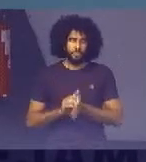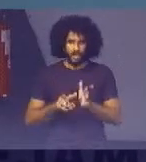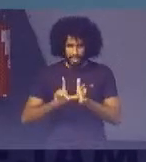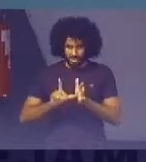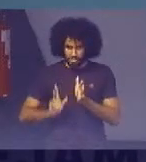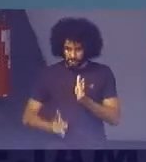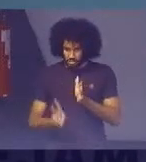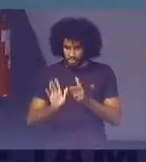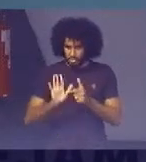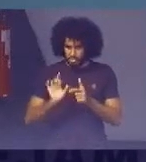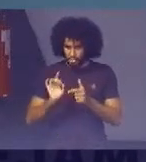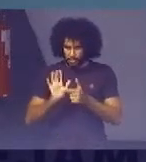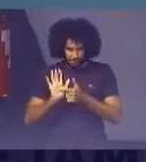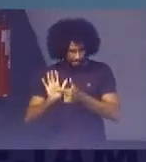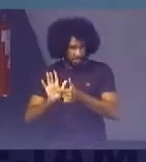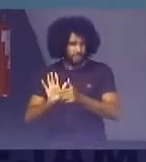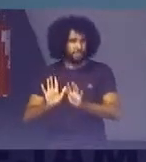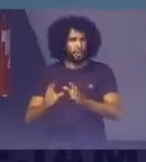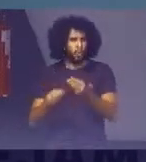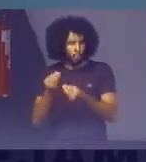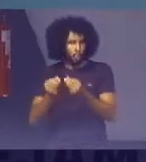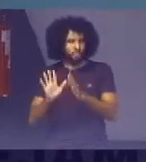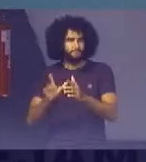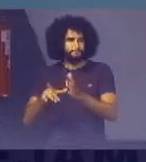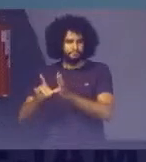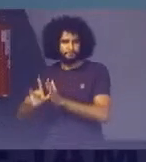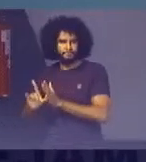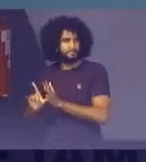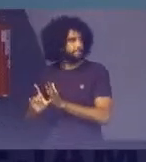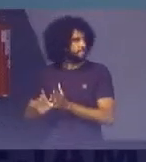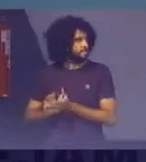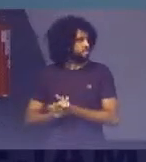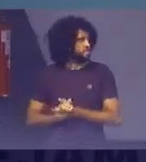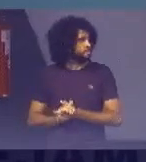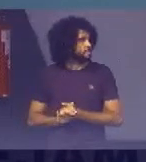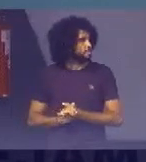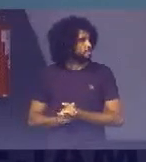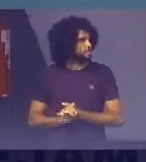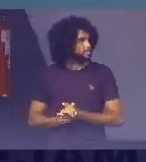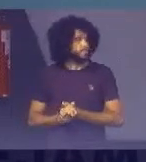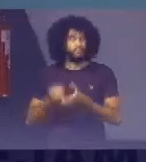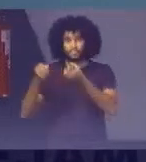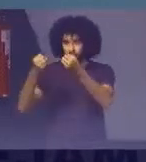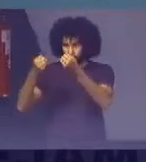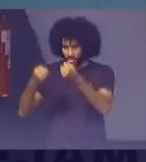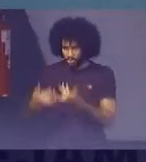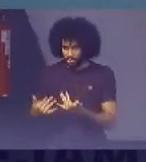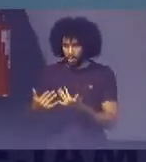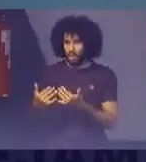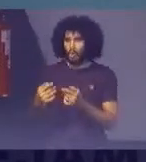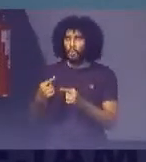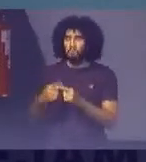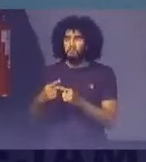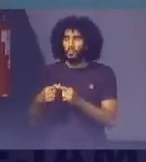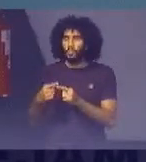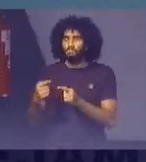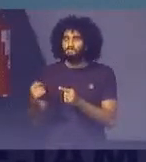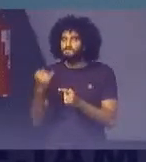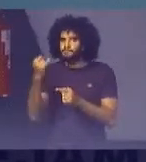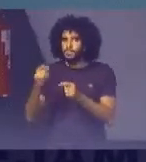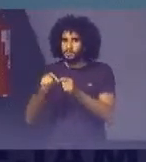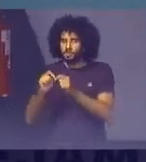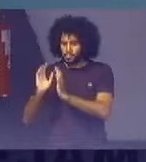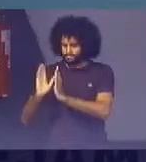Mostrando como é Que nós fizemos isso Assim considerar Por que A importância De fazer esse